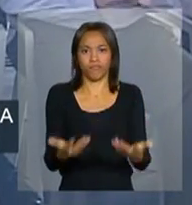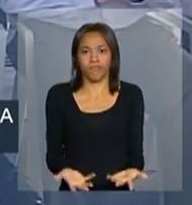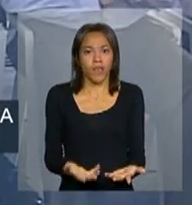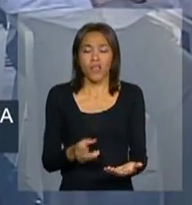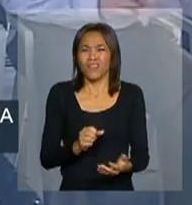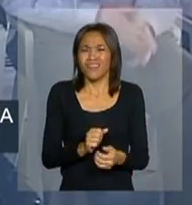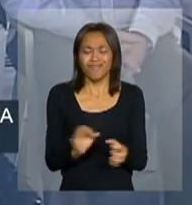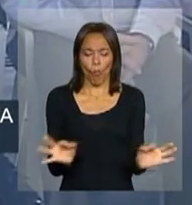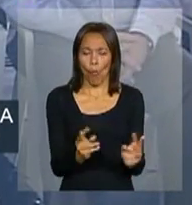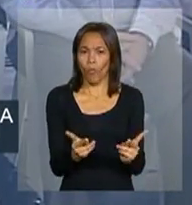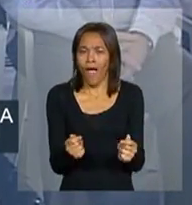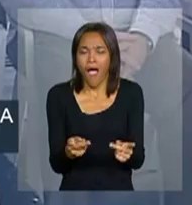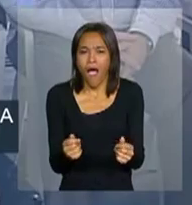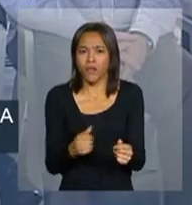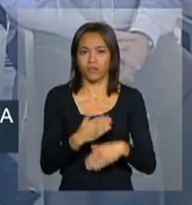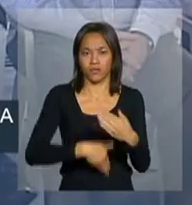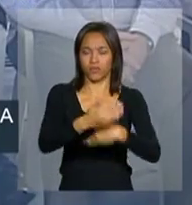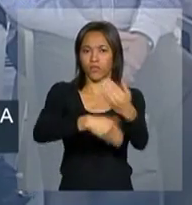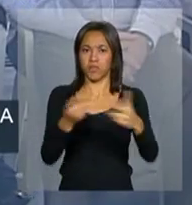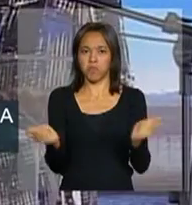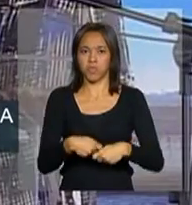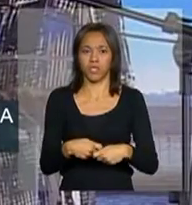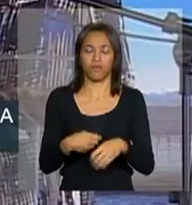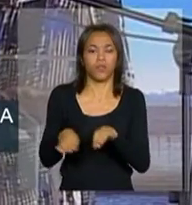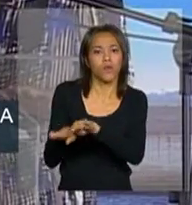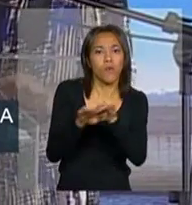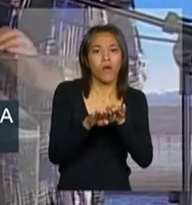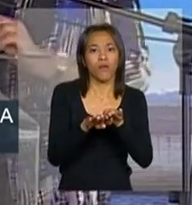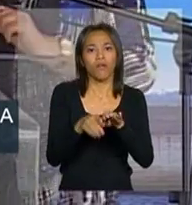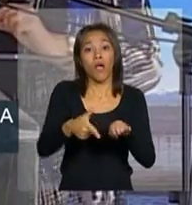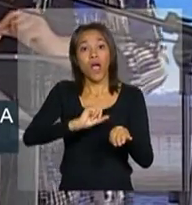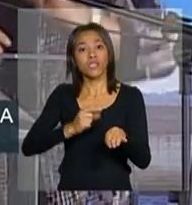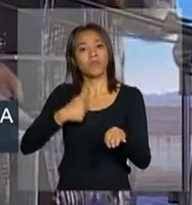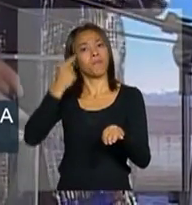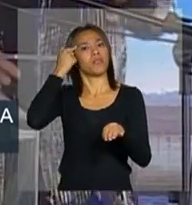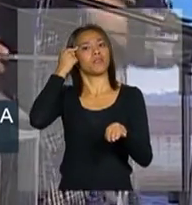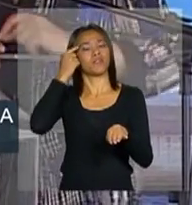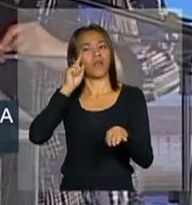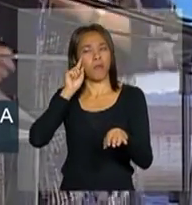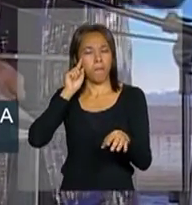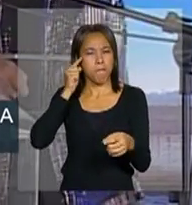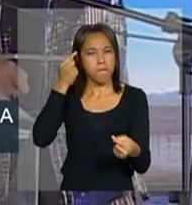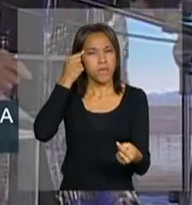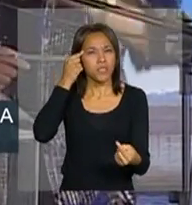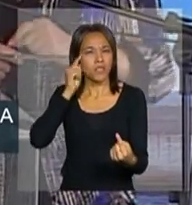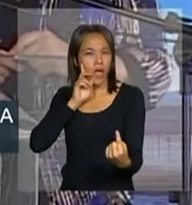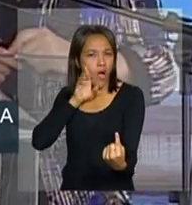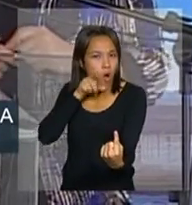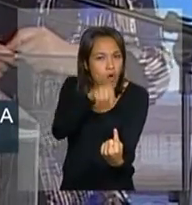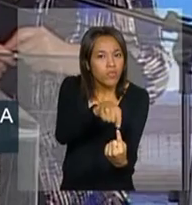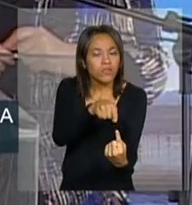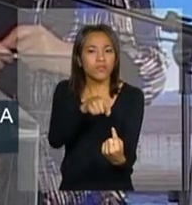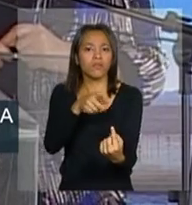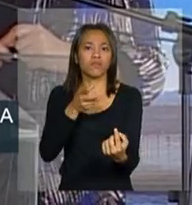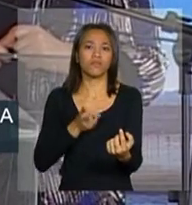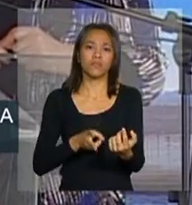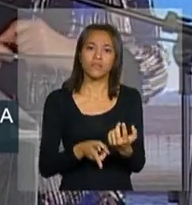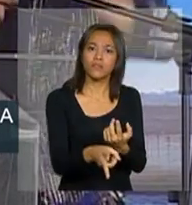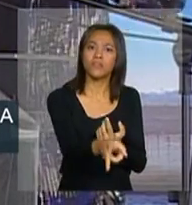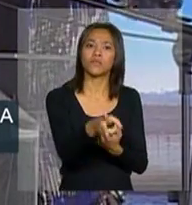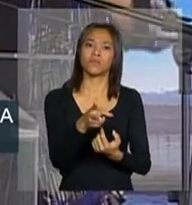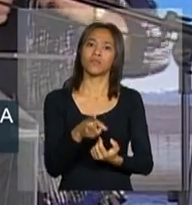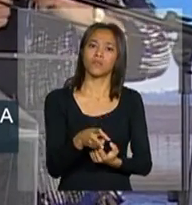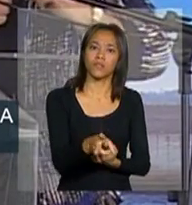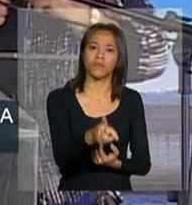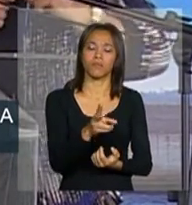desenvolvimento pode ser medido sem a métrica, o metro, a medida